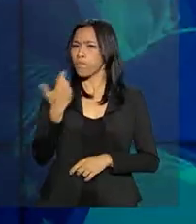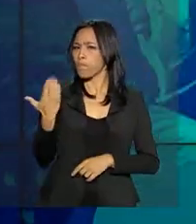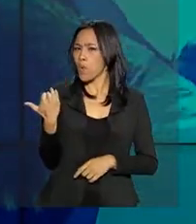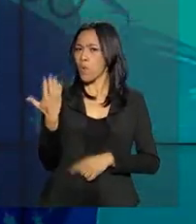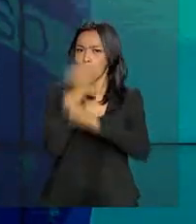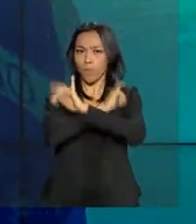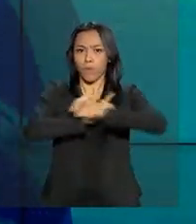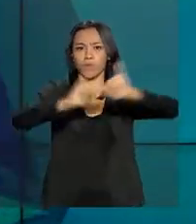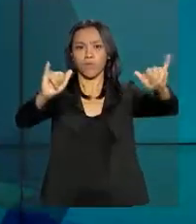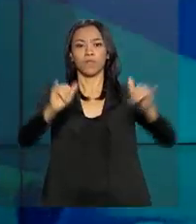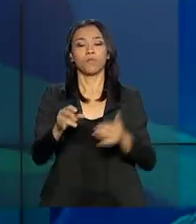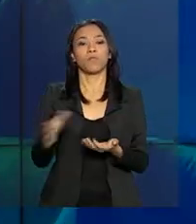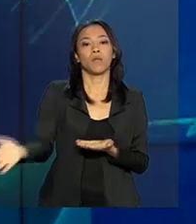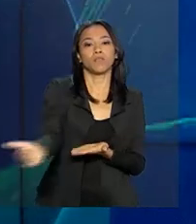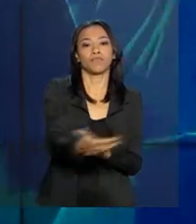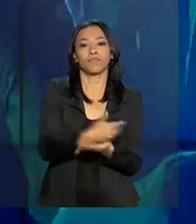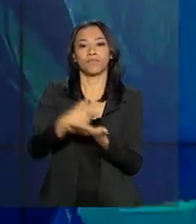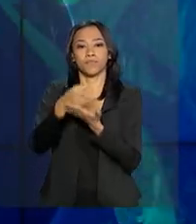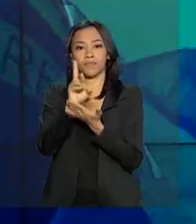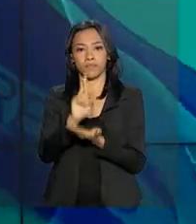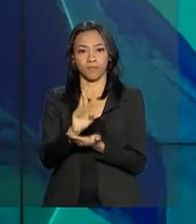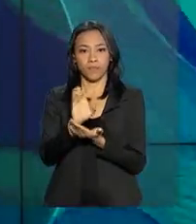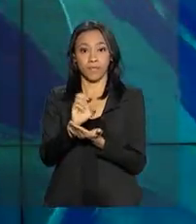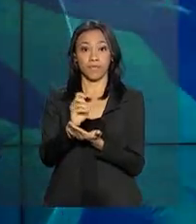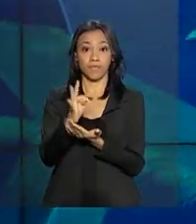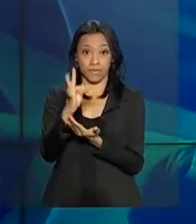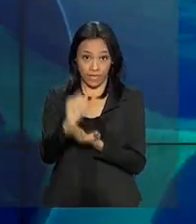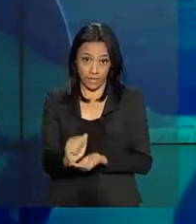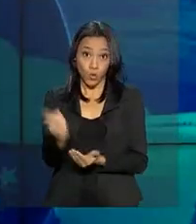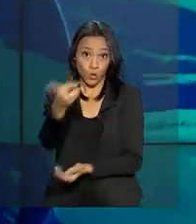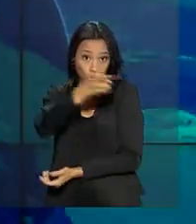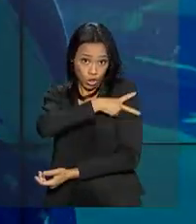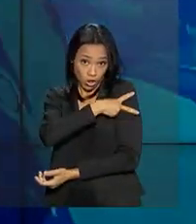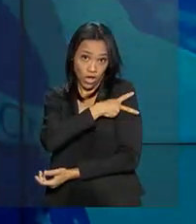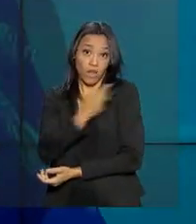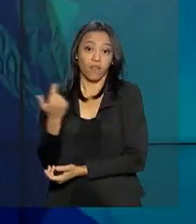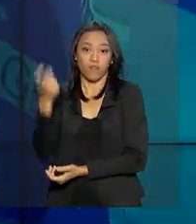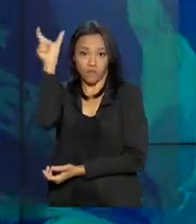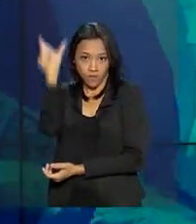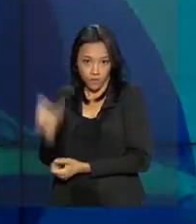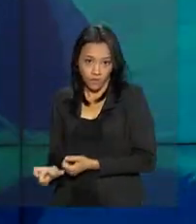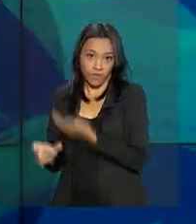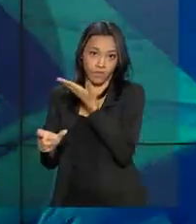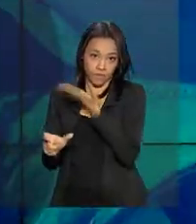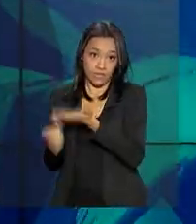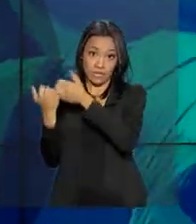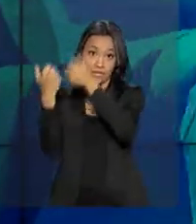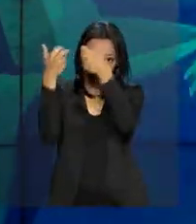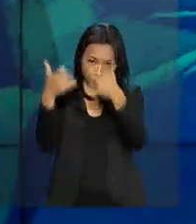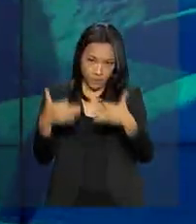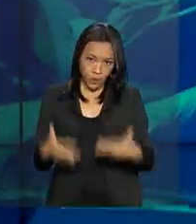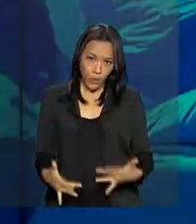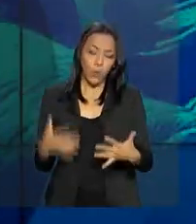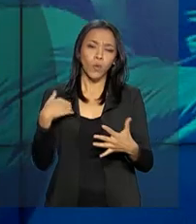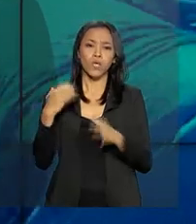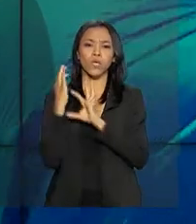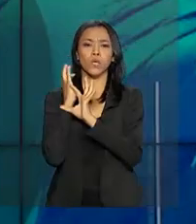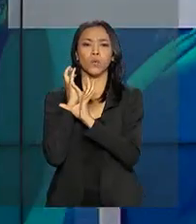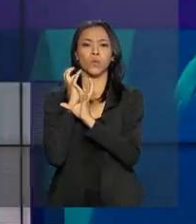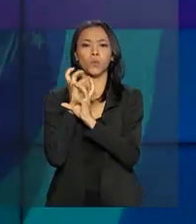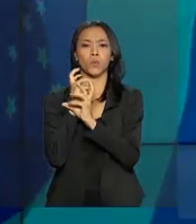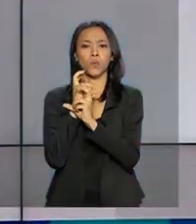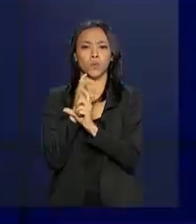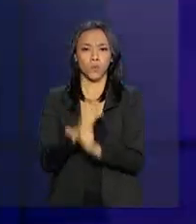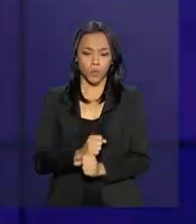Receita Federal. O chefe do Centro de Estudos Tributários e Aduaneiros, Claudemir Malakias, explica que no acumulado dos